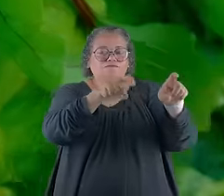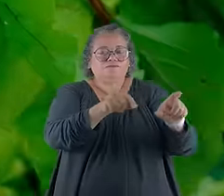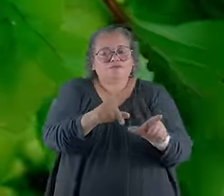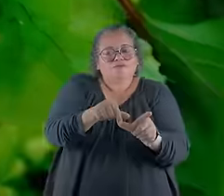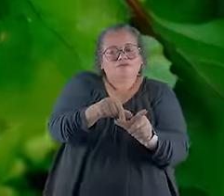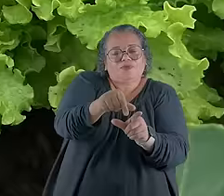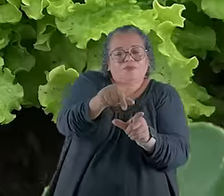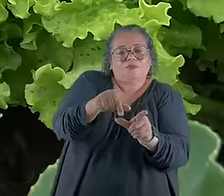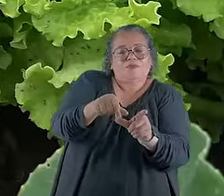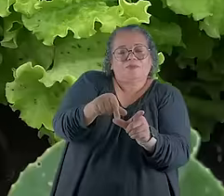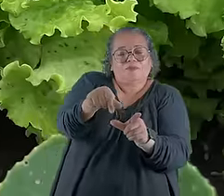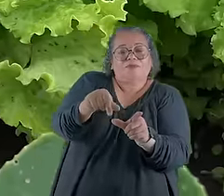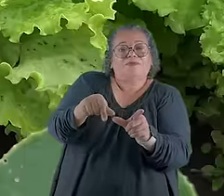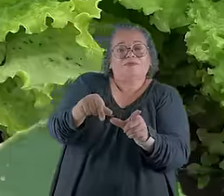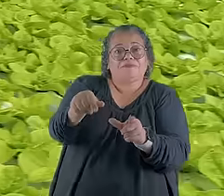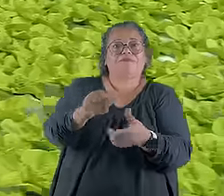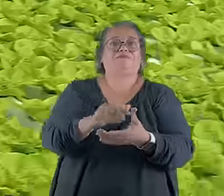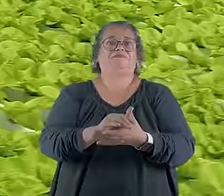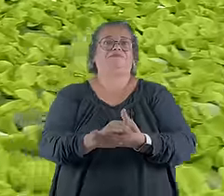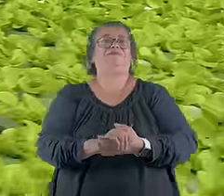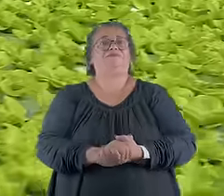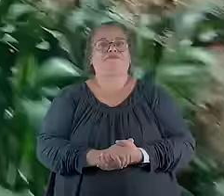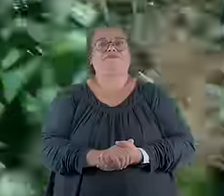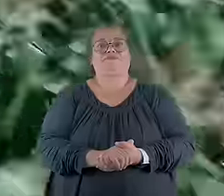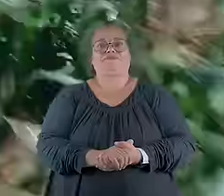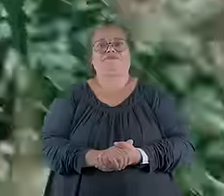fertilizante natural para a produção de alimentos.